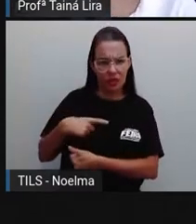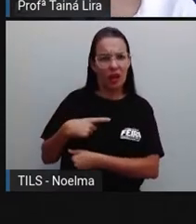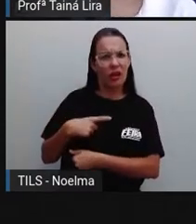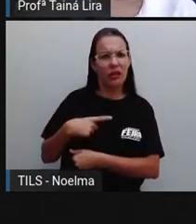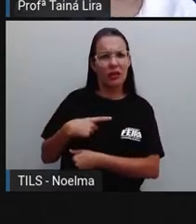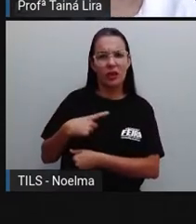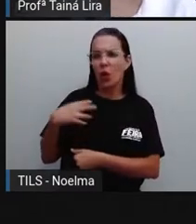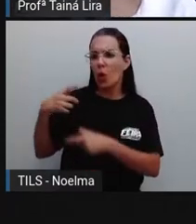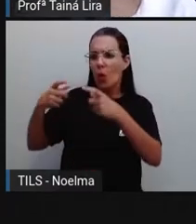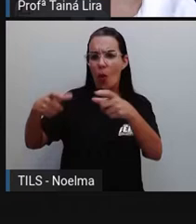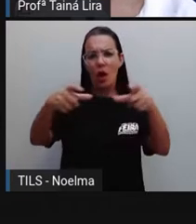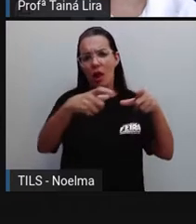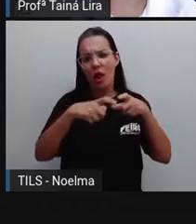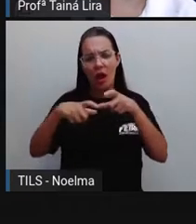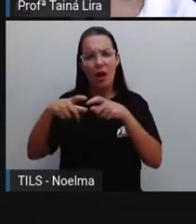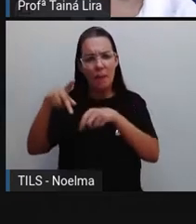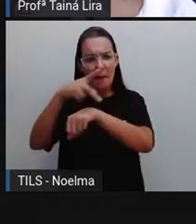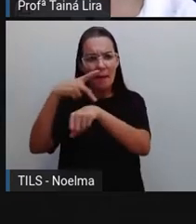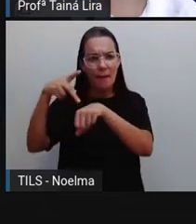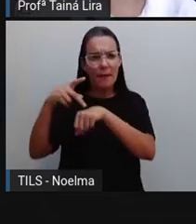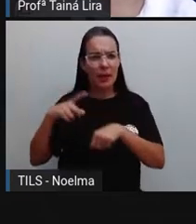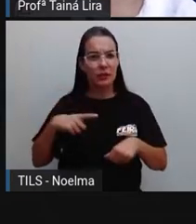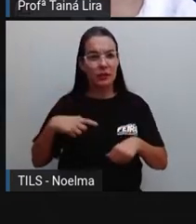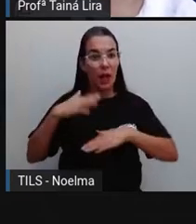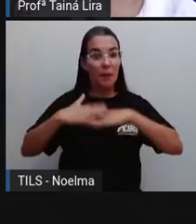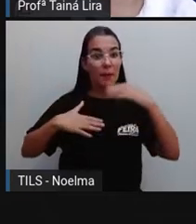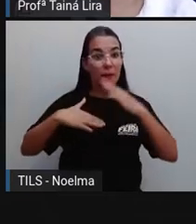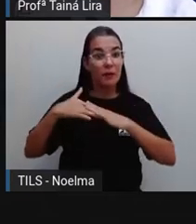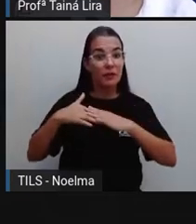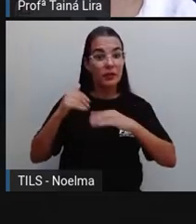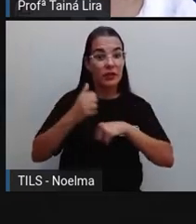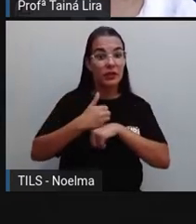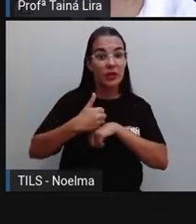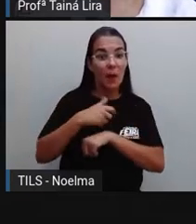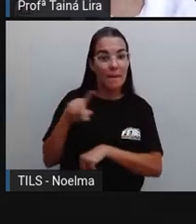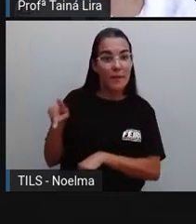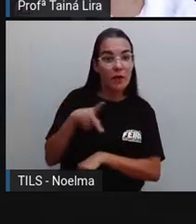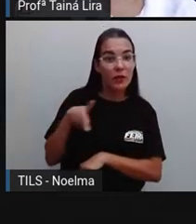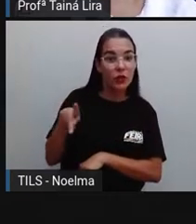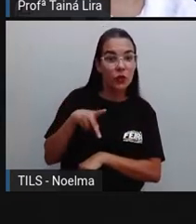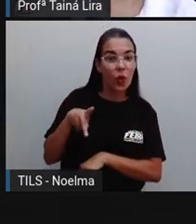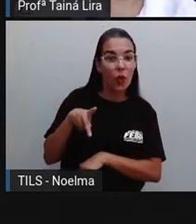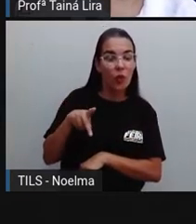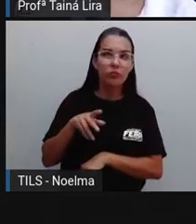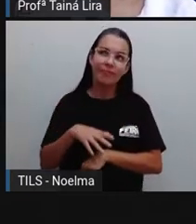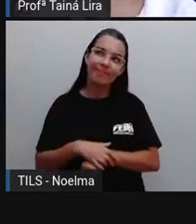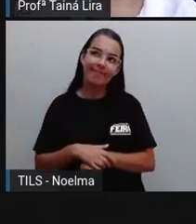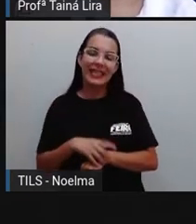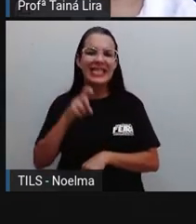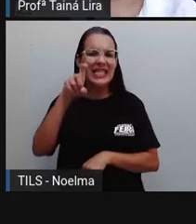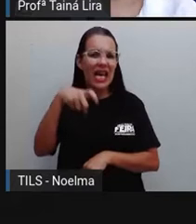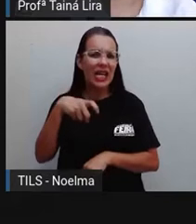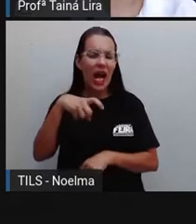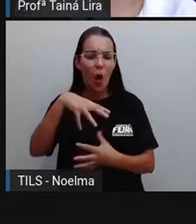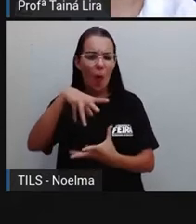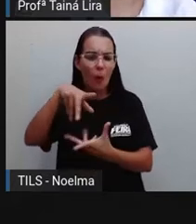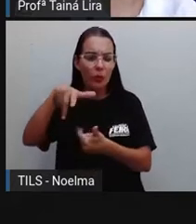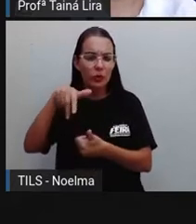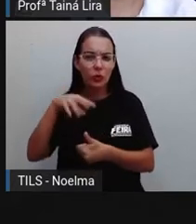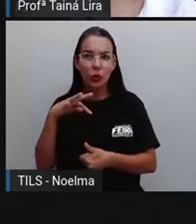pensar aqui. Será que em todo mundo tem professor? Será que em todo mundo tem médico?